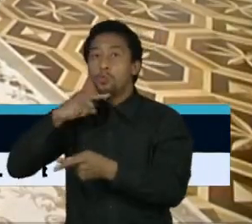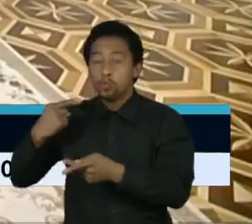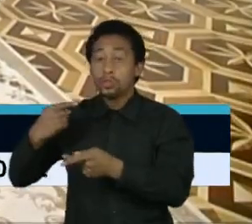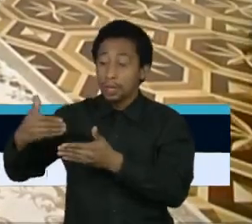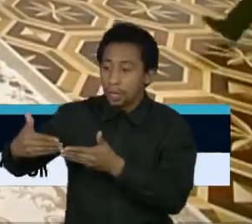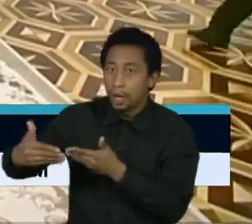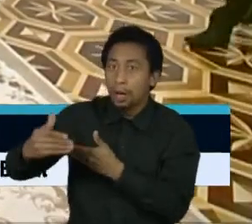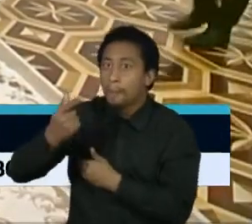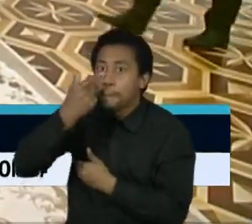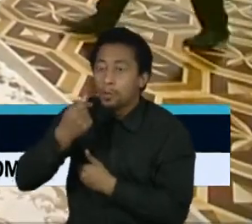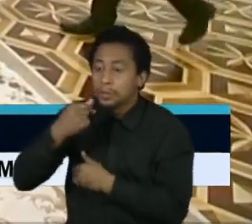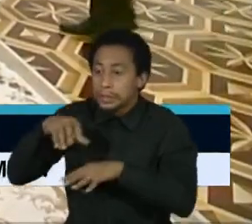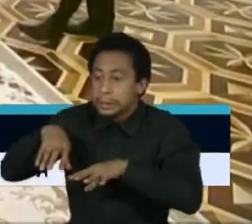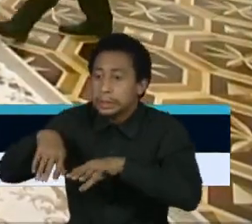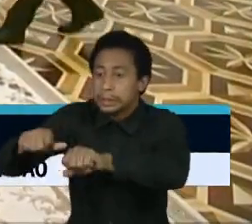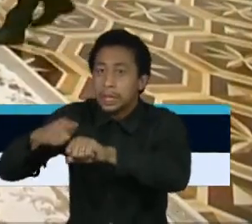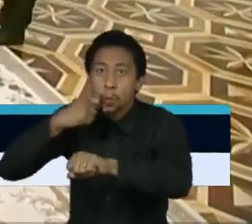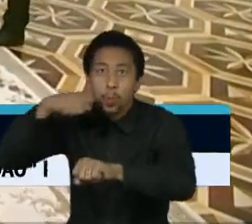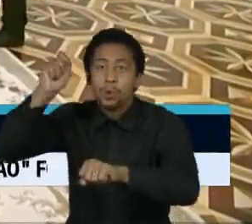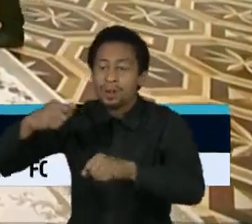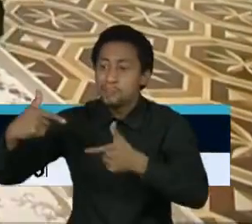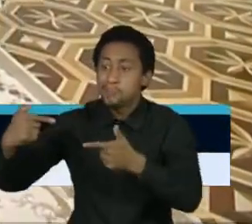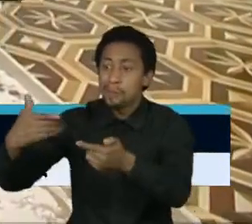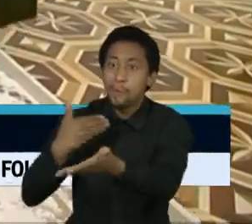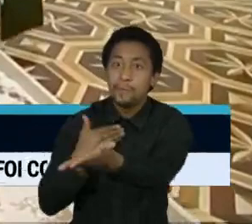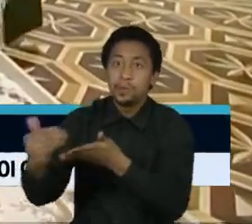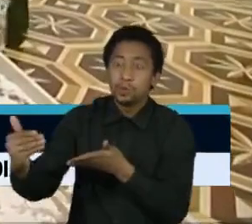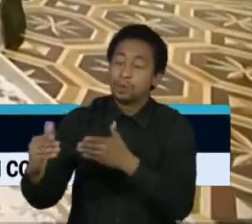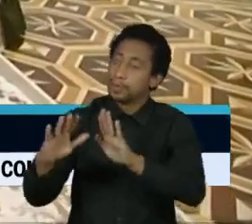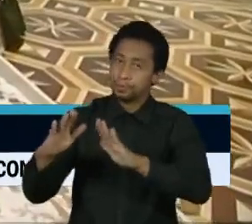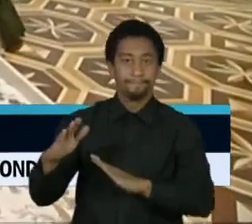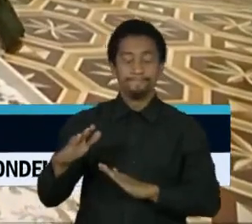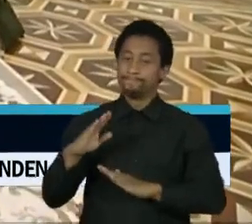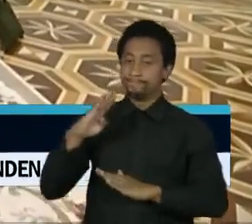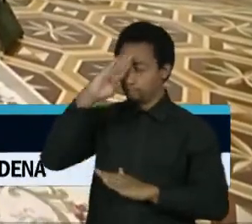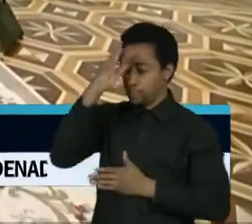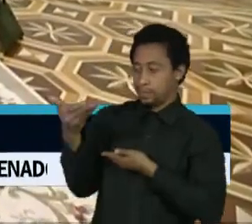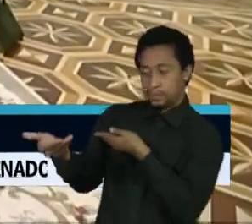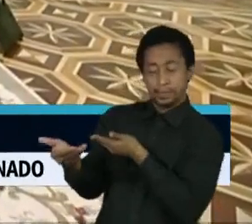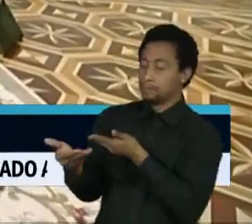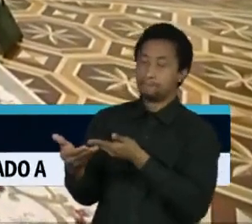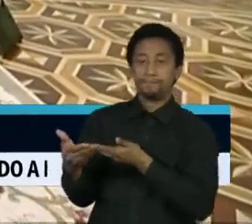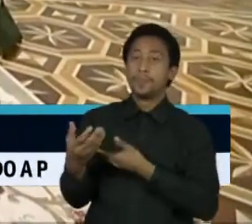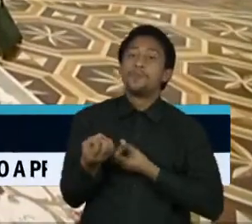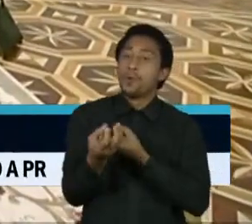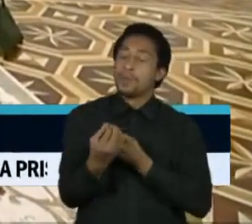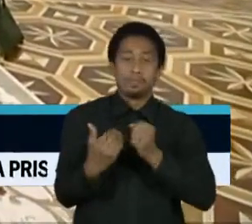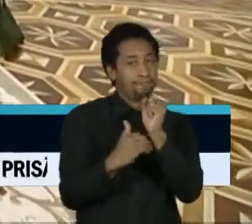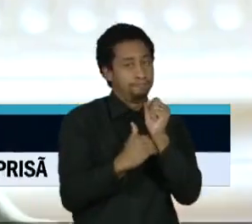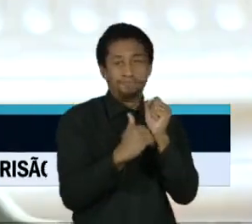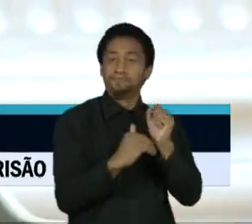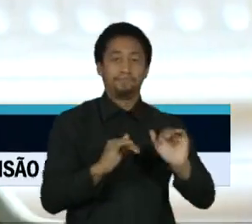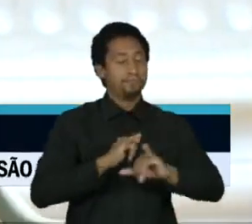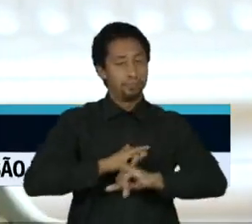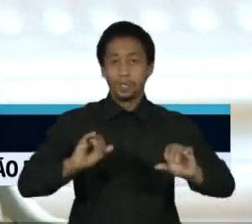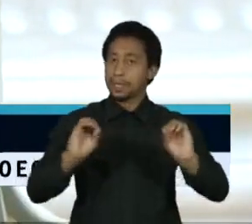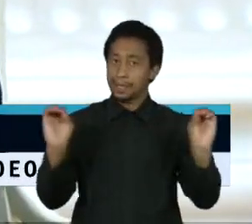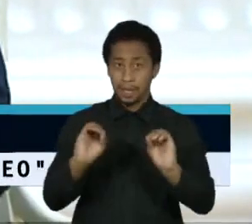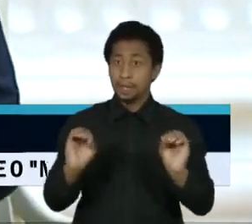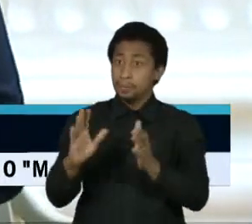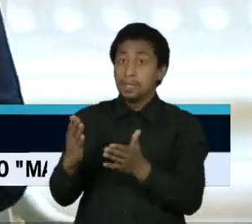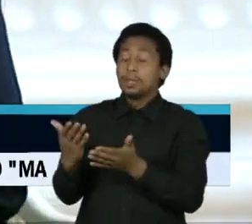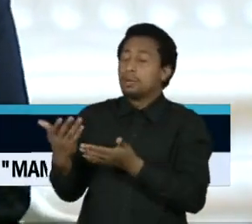invadir a Ucrânia. Oficialmente, a visita teve o objetivo de intensificar a cooperação bilateral em áreas como